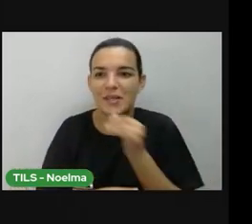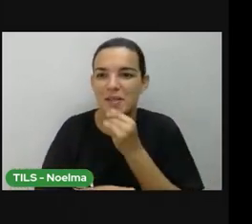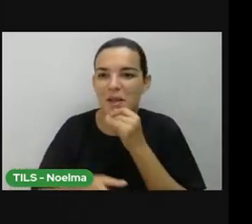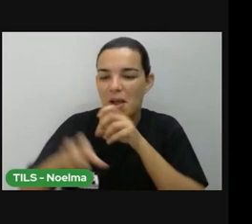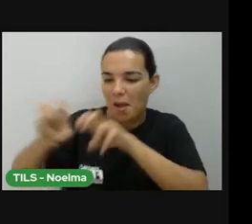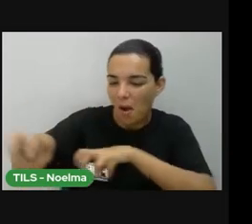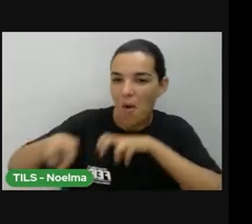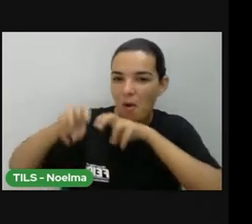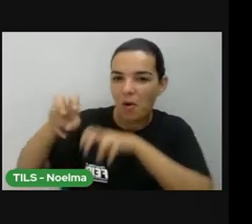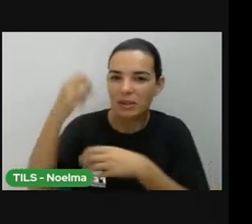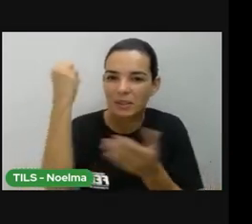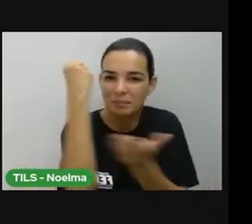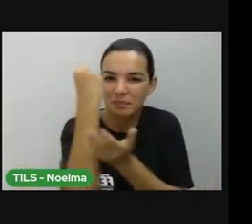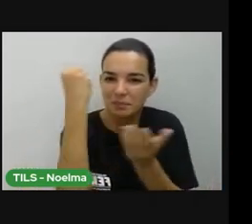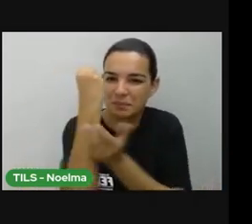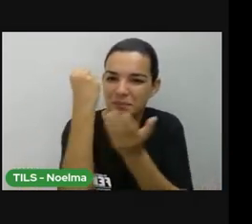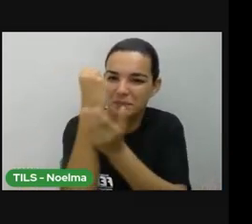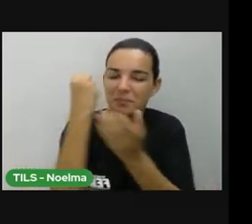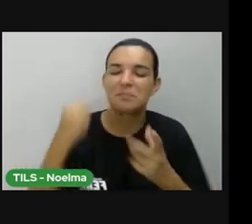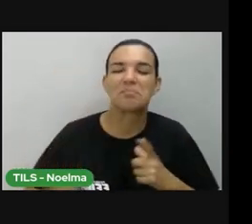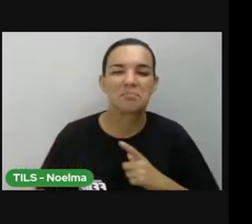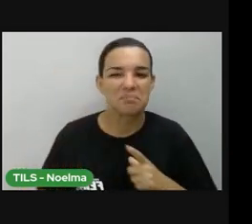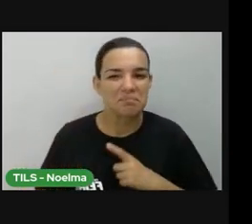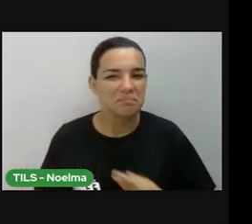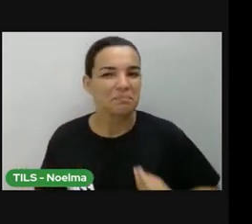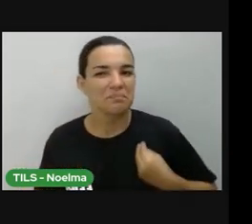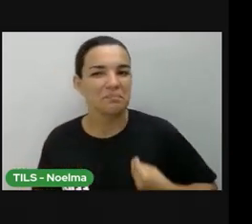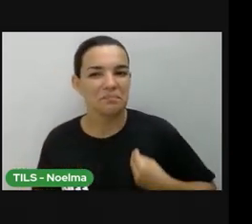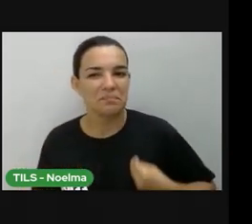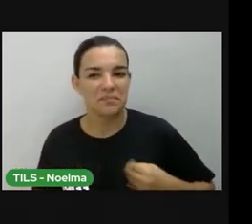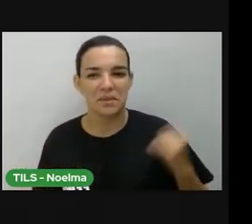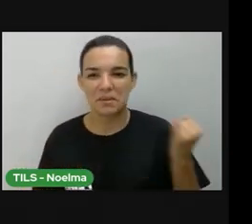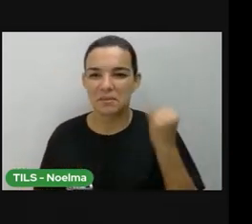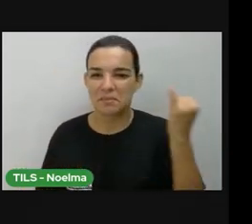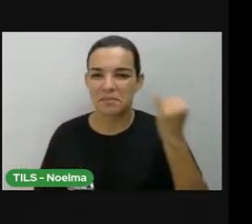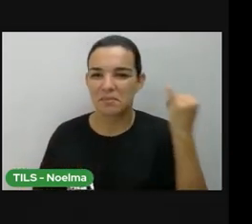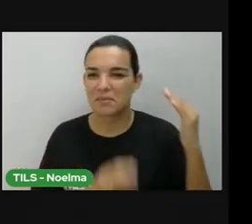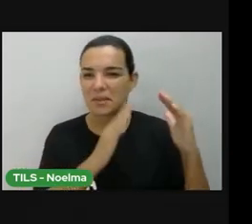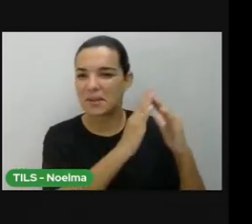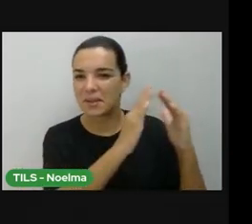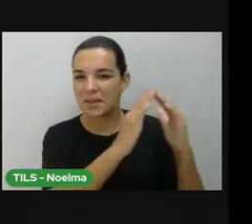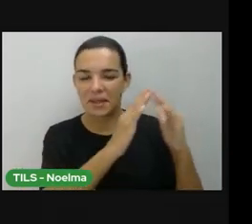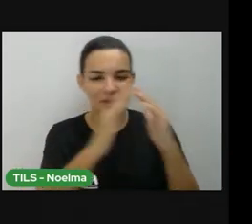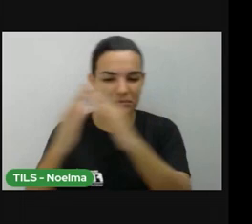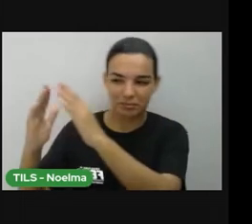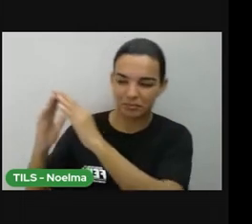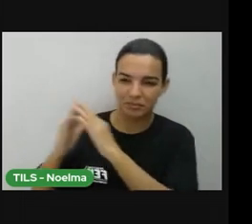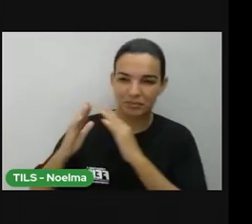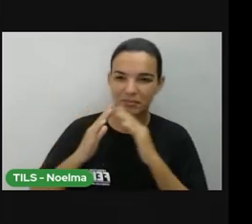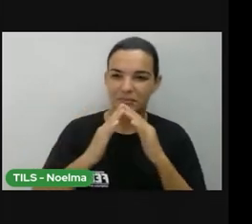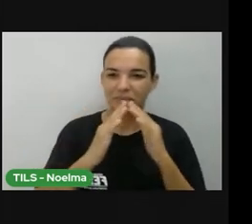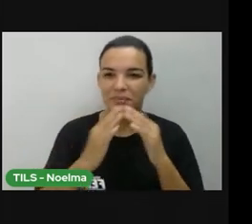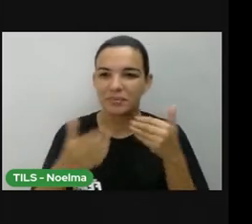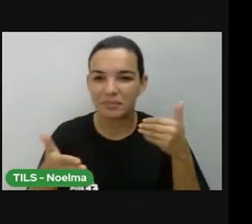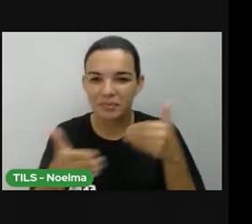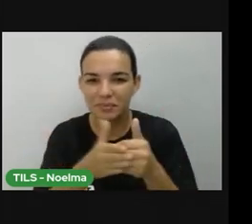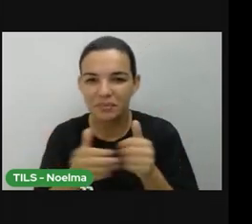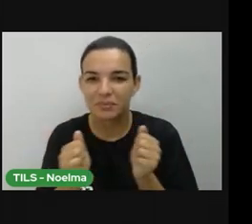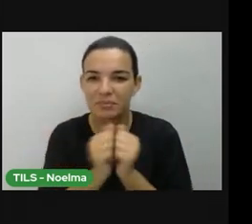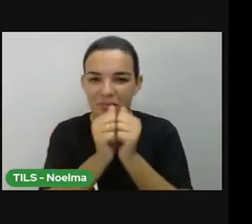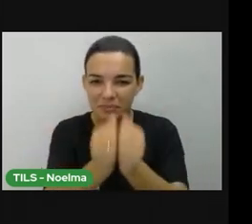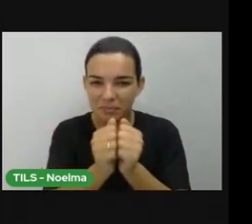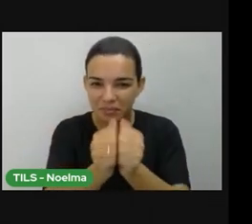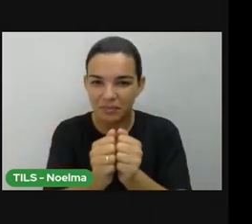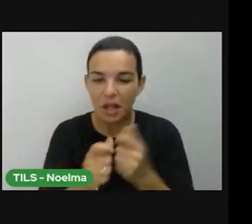com um lugar de quinto, com essa parte, como que se for, uma outra, já estava na frente, que era a sede comunitária, na quadrinha reunião,